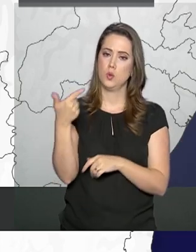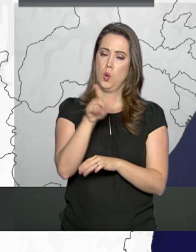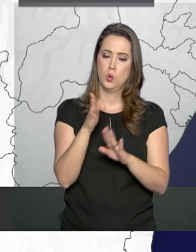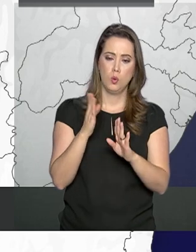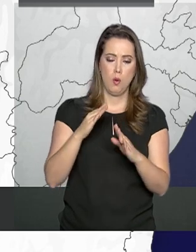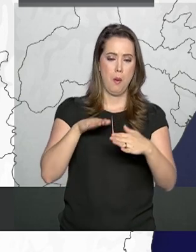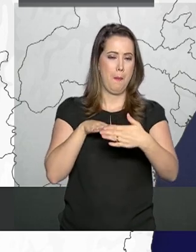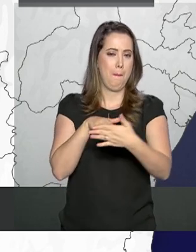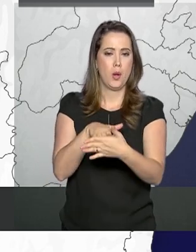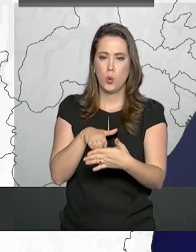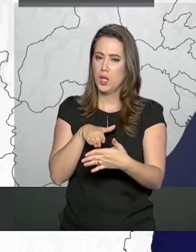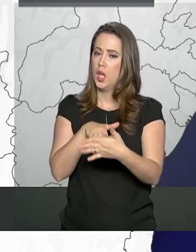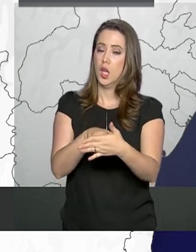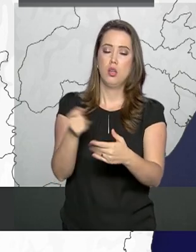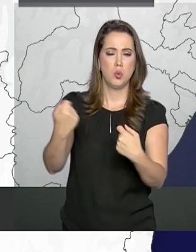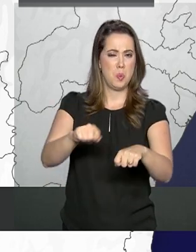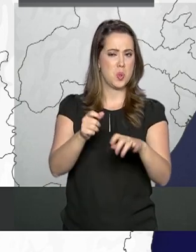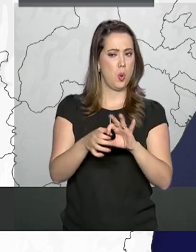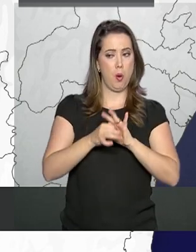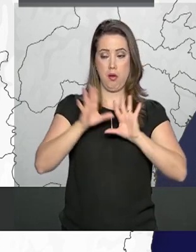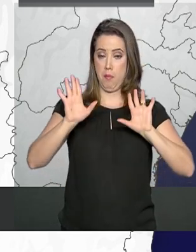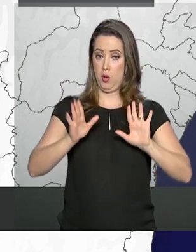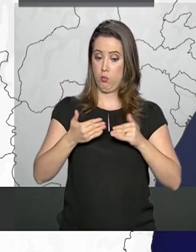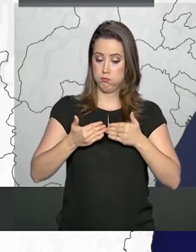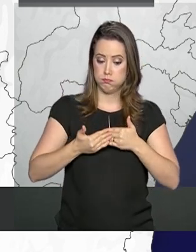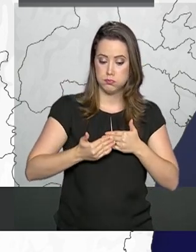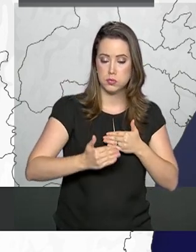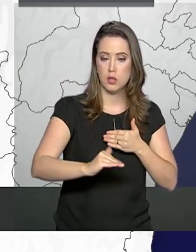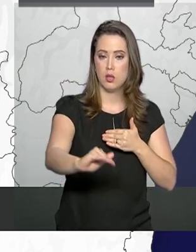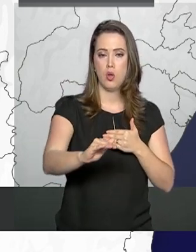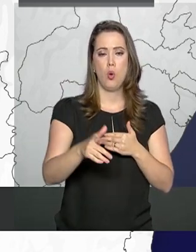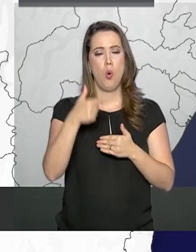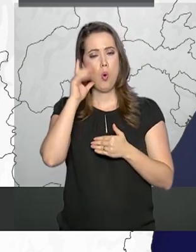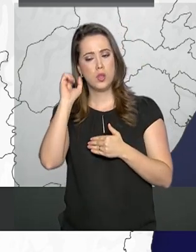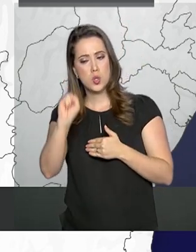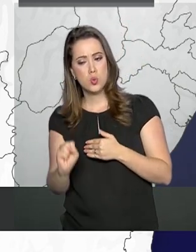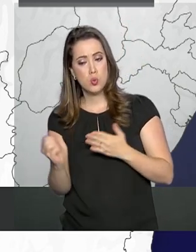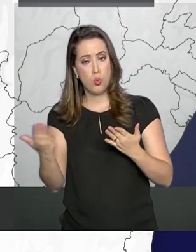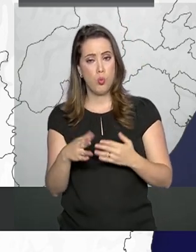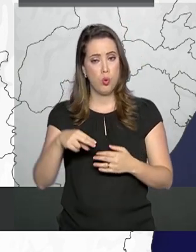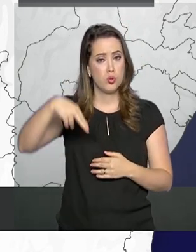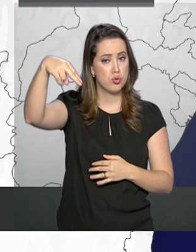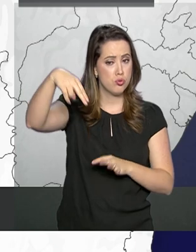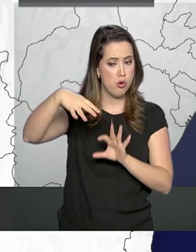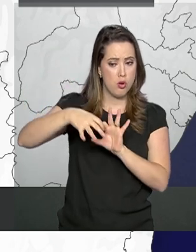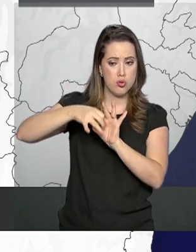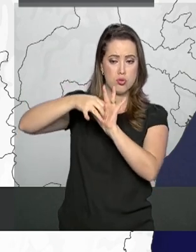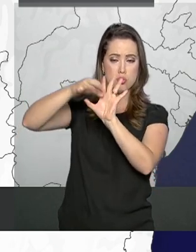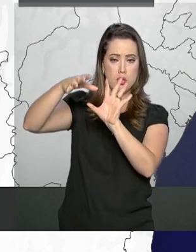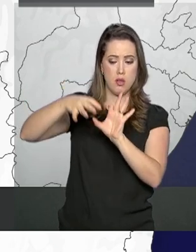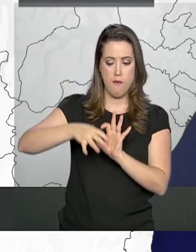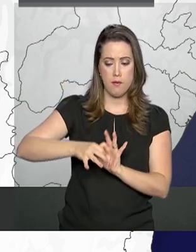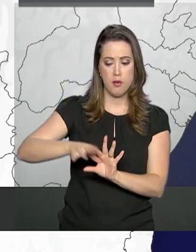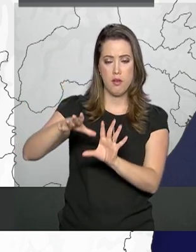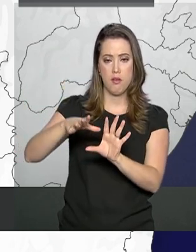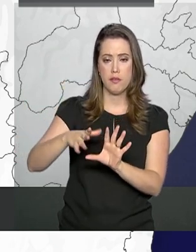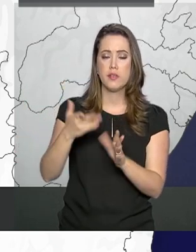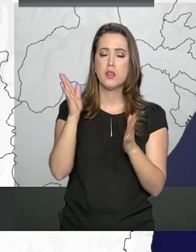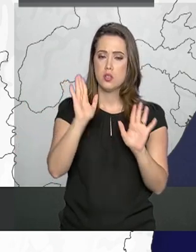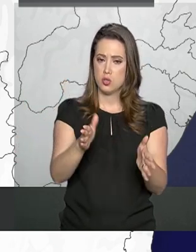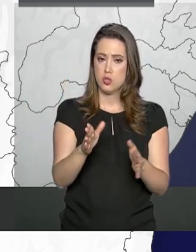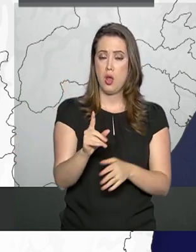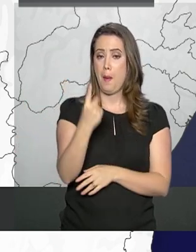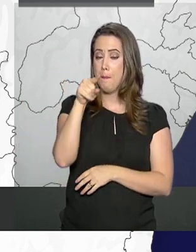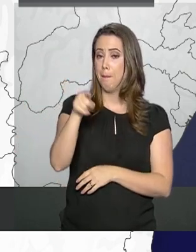bloqueios, então o tráfego estava liberado ontem no sentido sul, que hoje foi liberado no sentido norte. Nós já conseguimos liberar